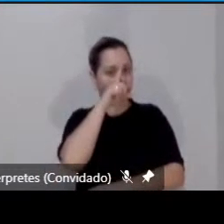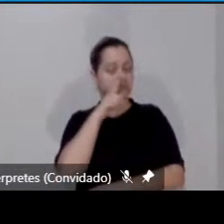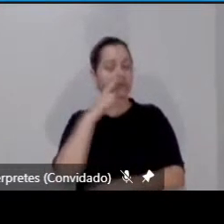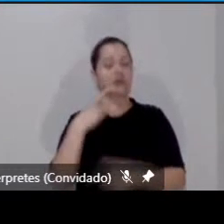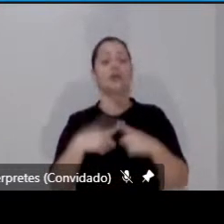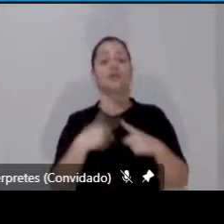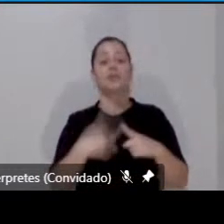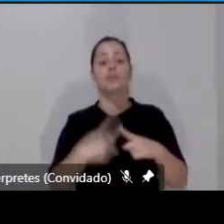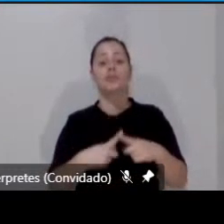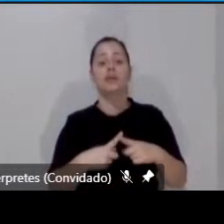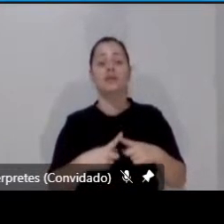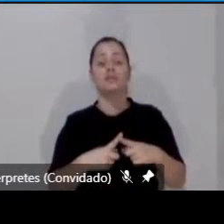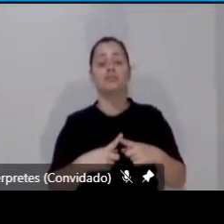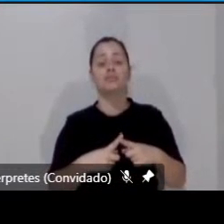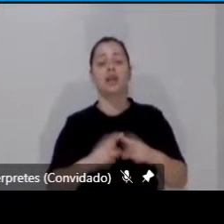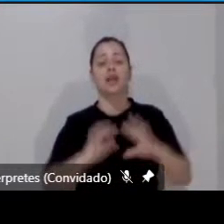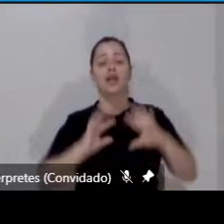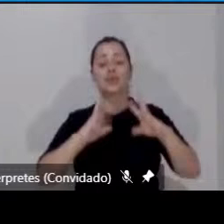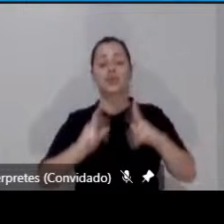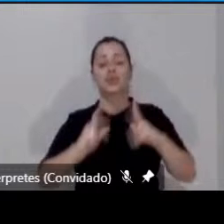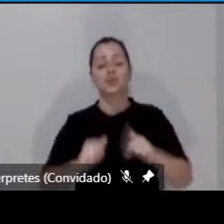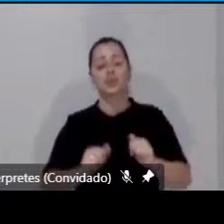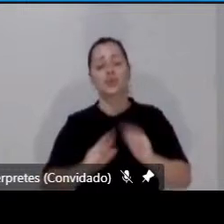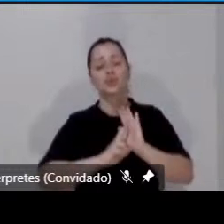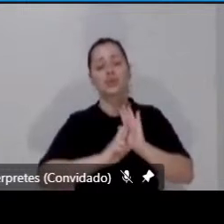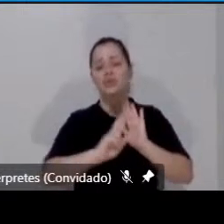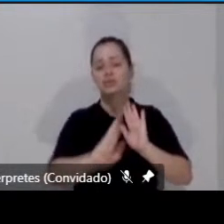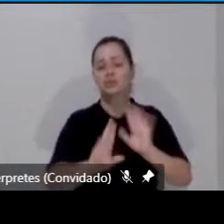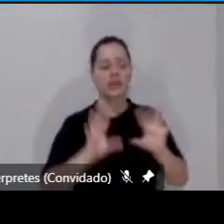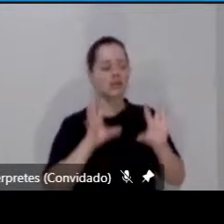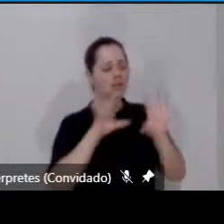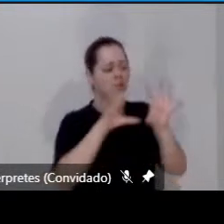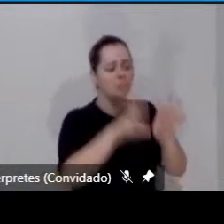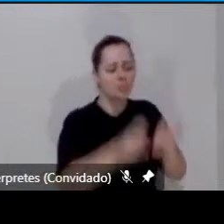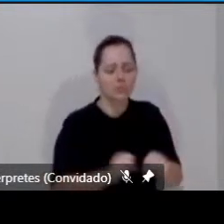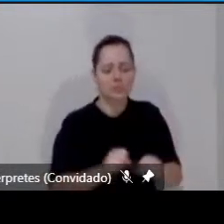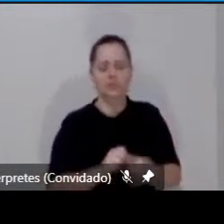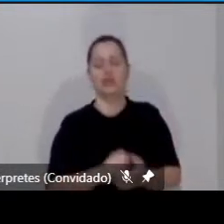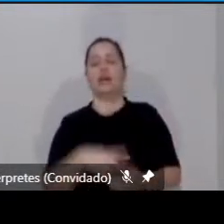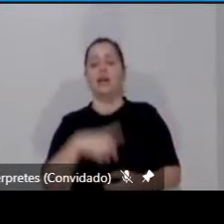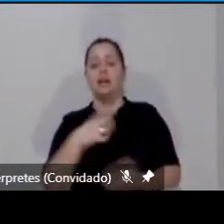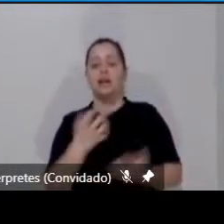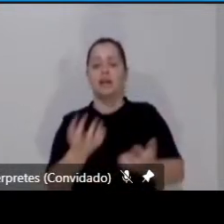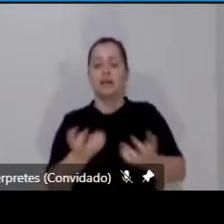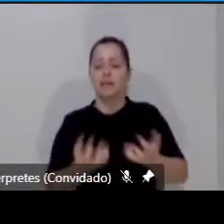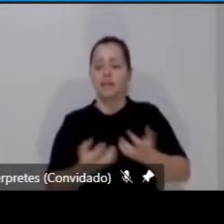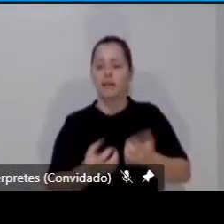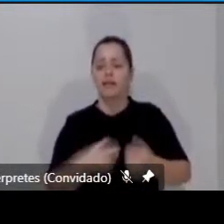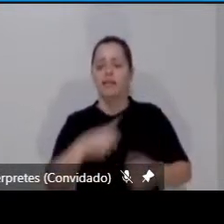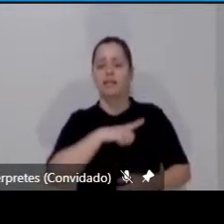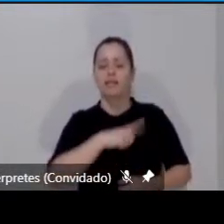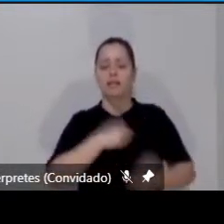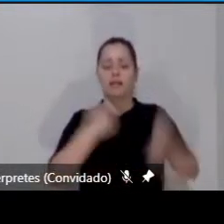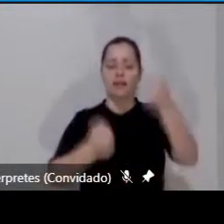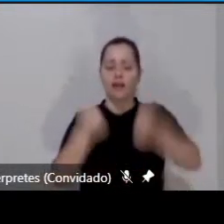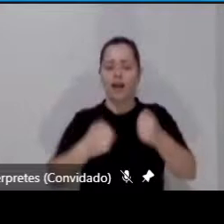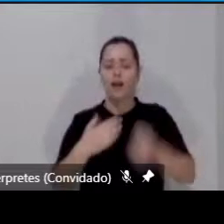busca contínua por todos de cada vez mais ser móvel, flexível,